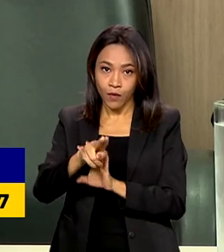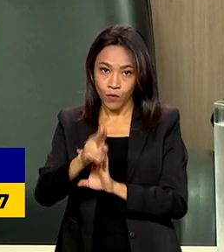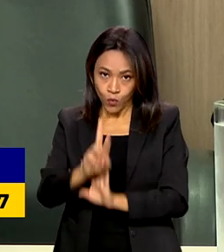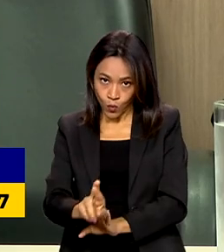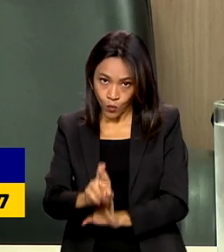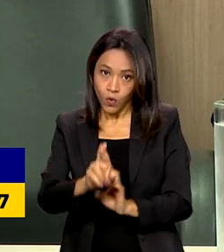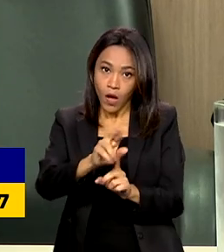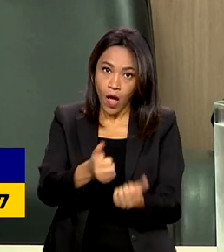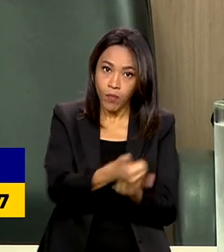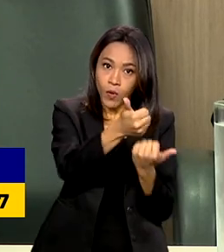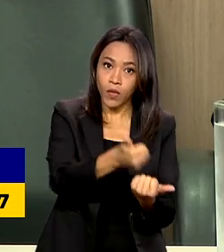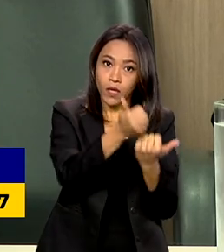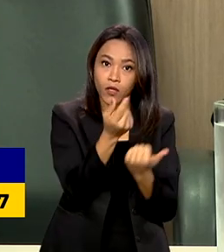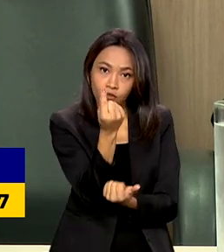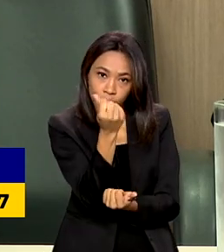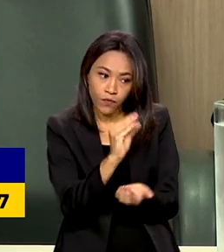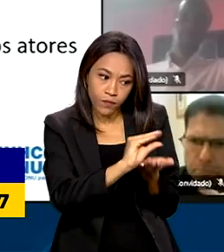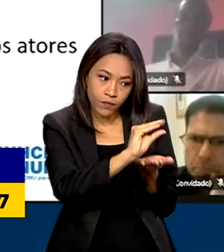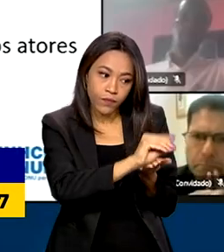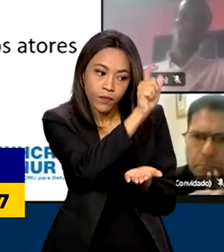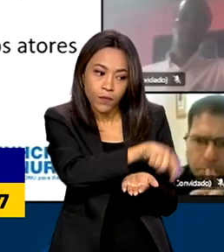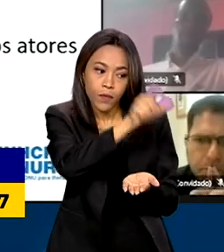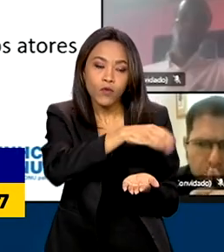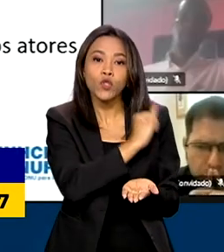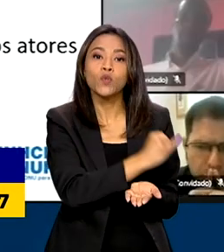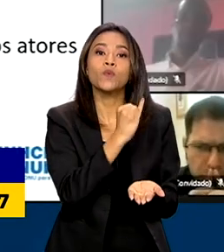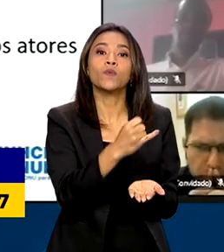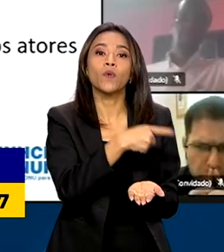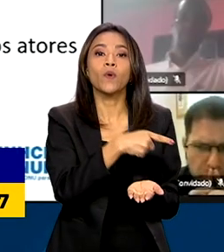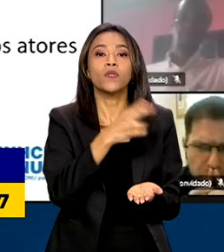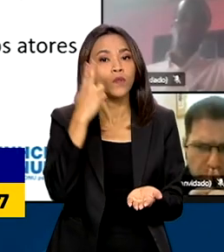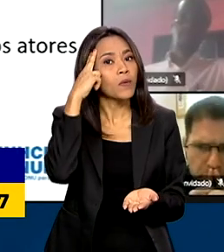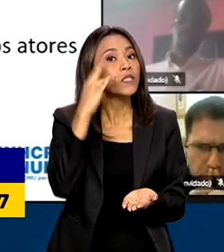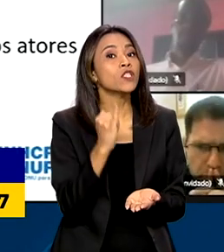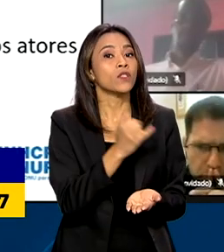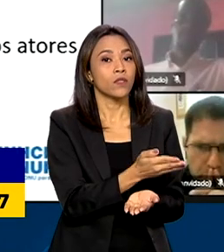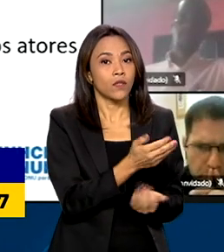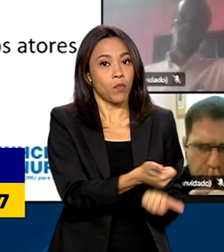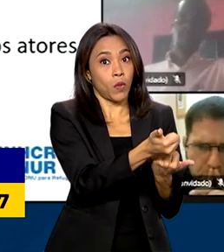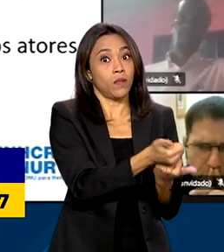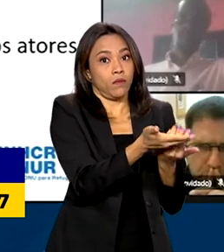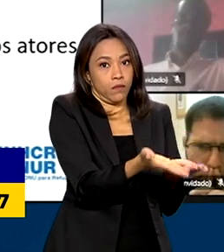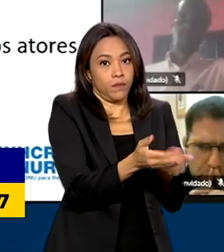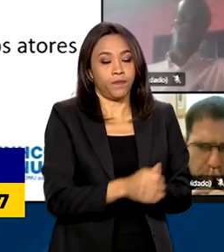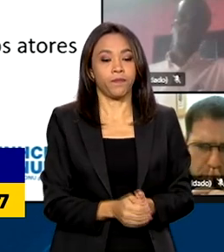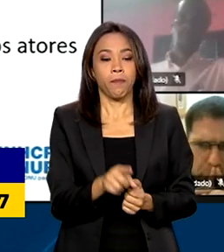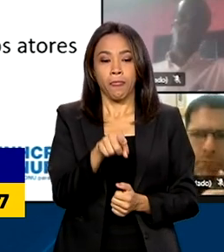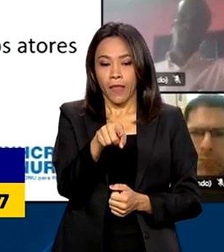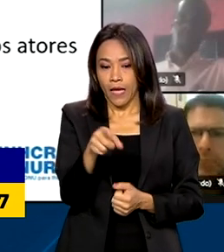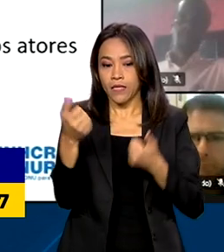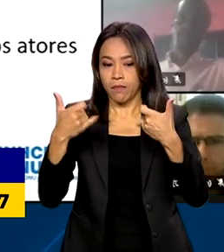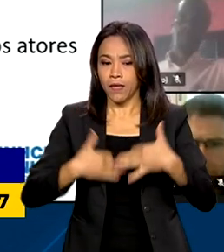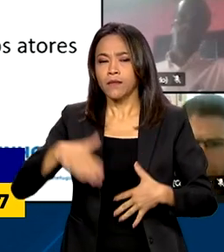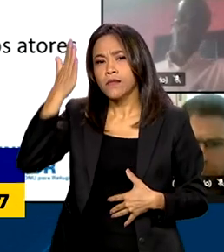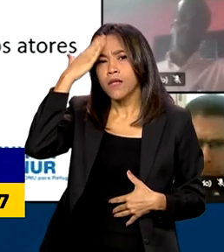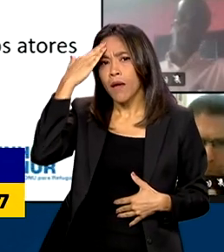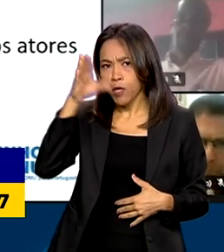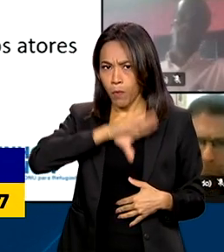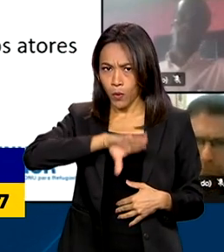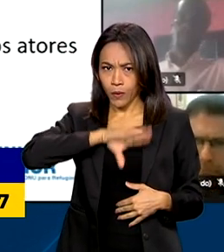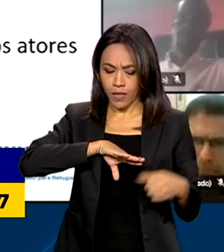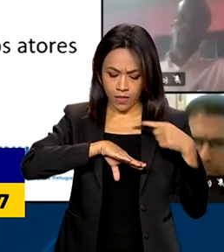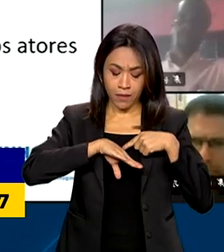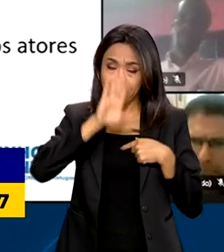custo aos instrutores haitianos. A gente sabe, entende que o português é uma das